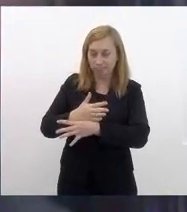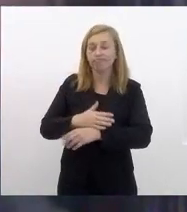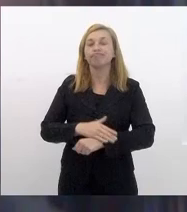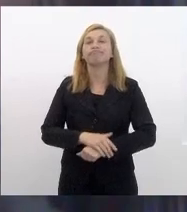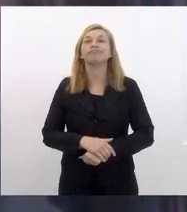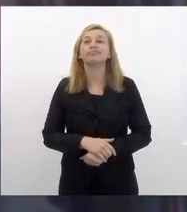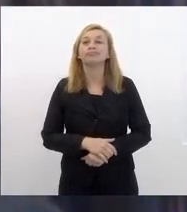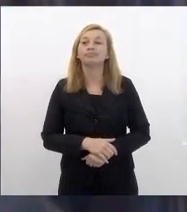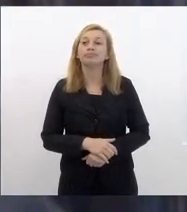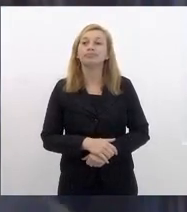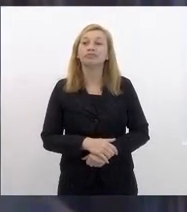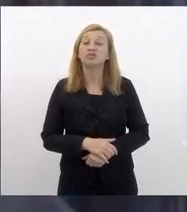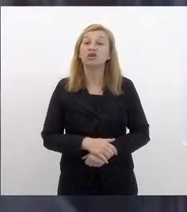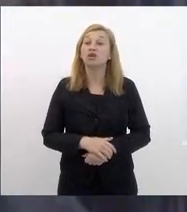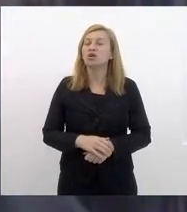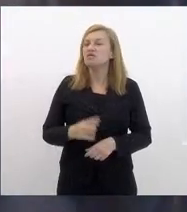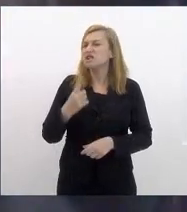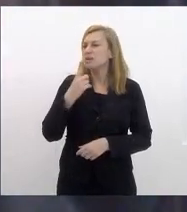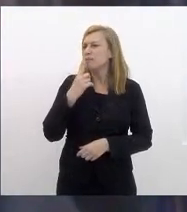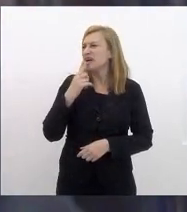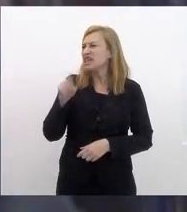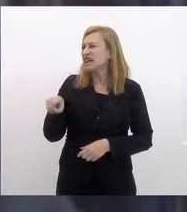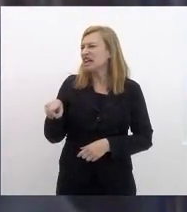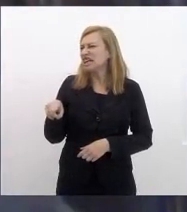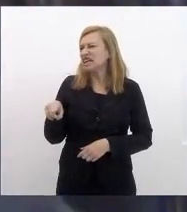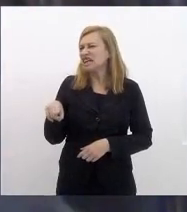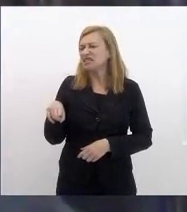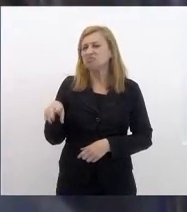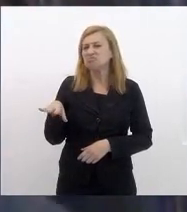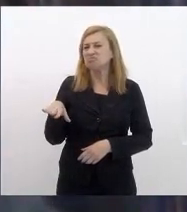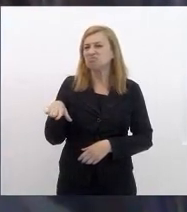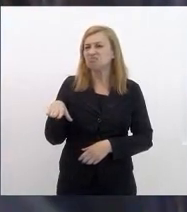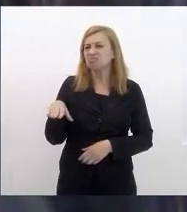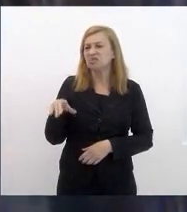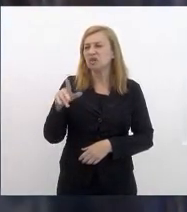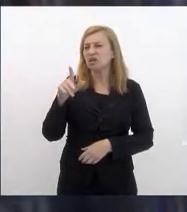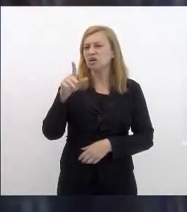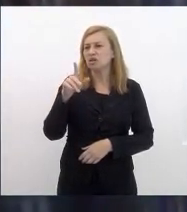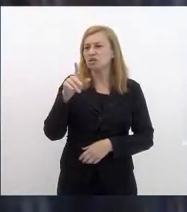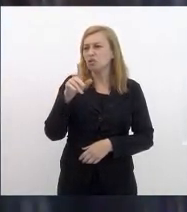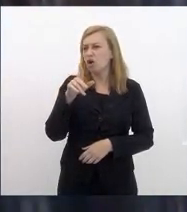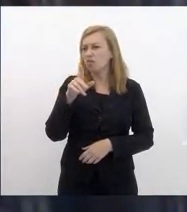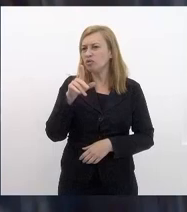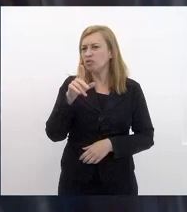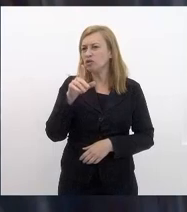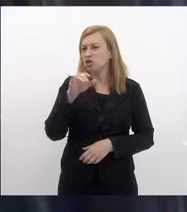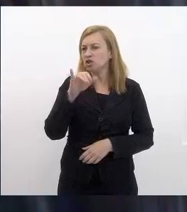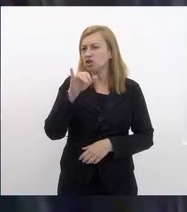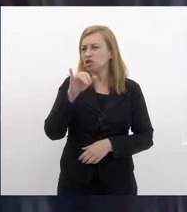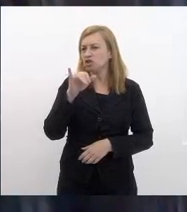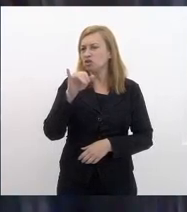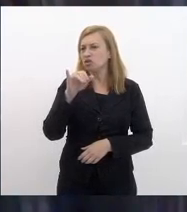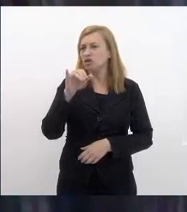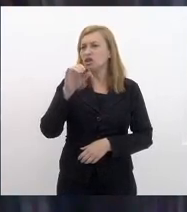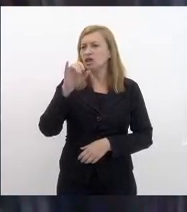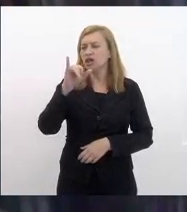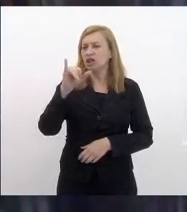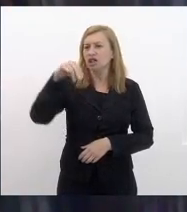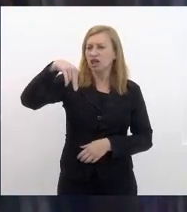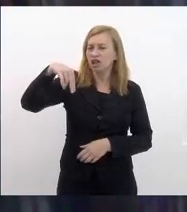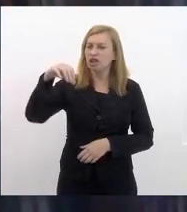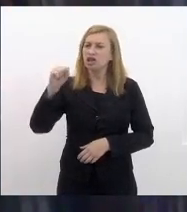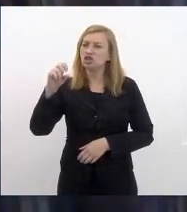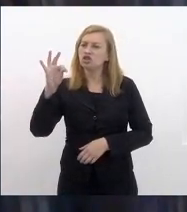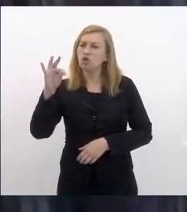fica localizado 5 km de Estocolmo e hoje por